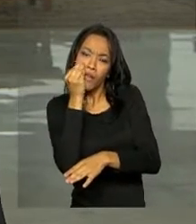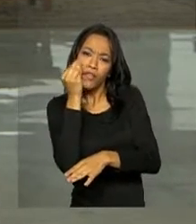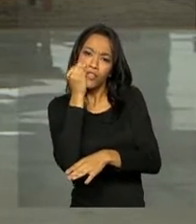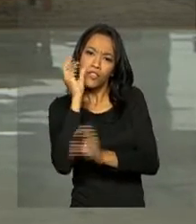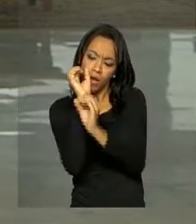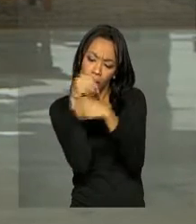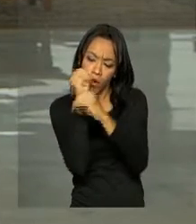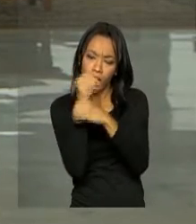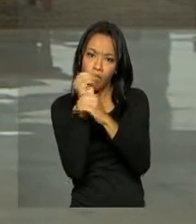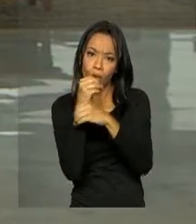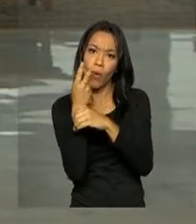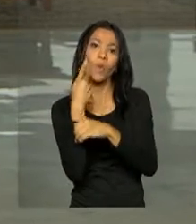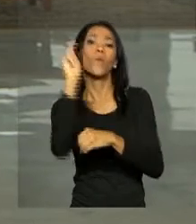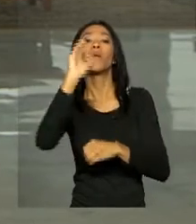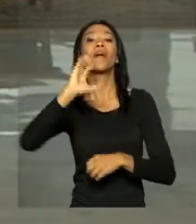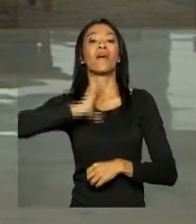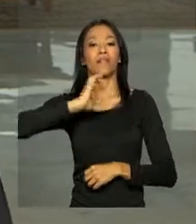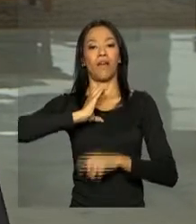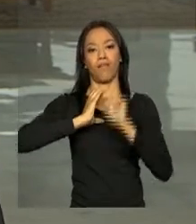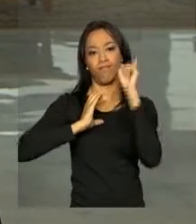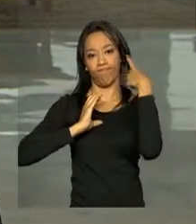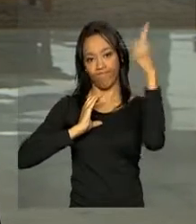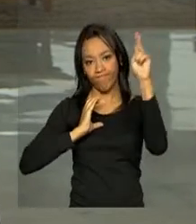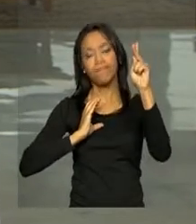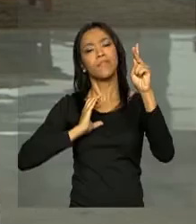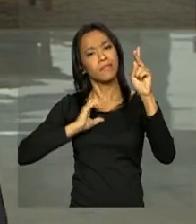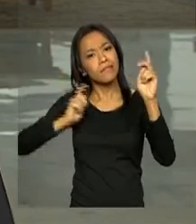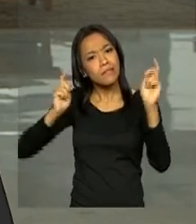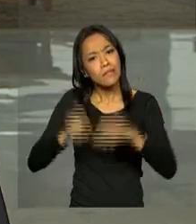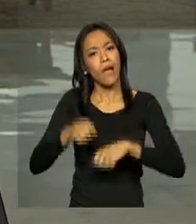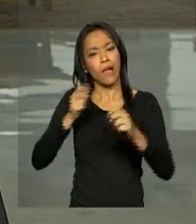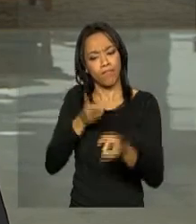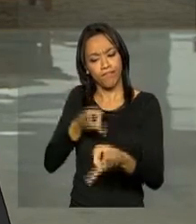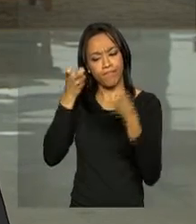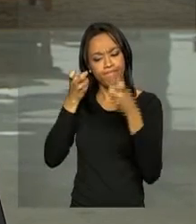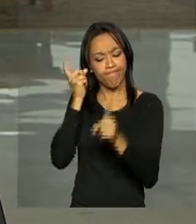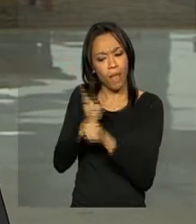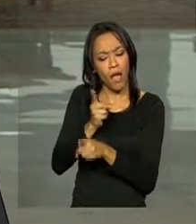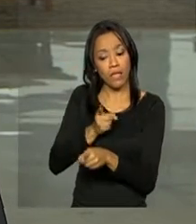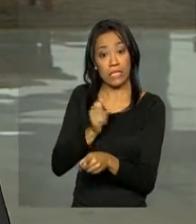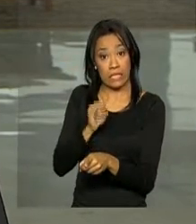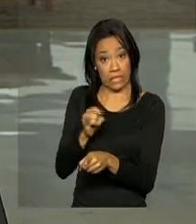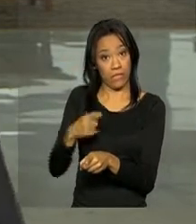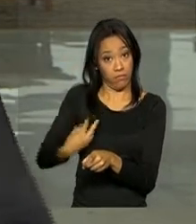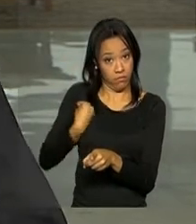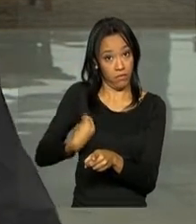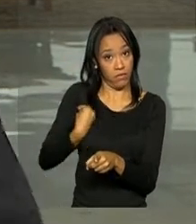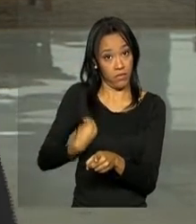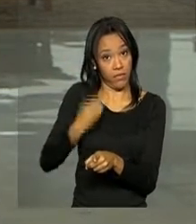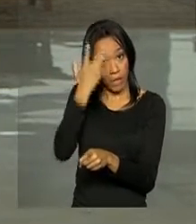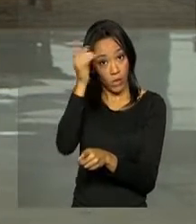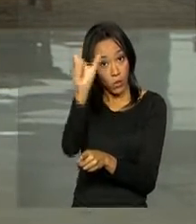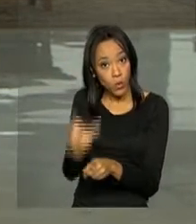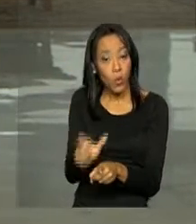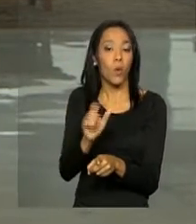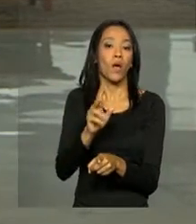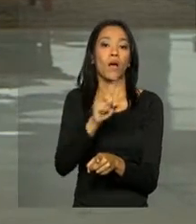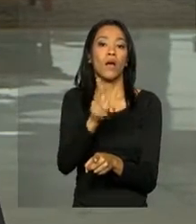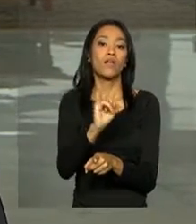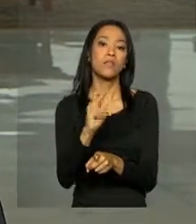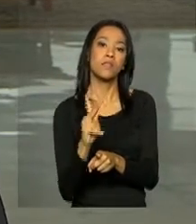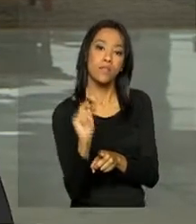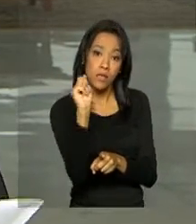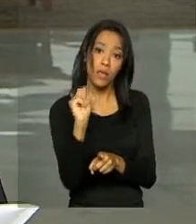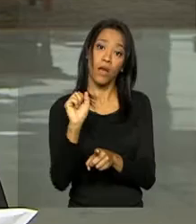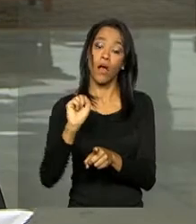laboratório canadense, é capaz de identificar se o paciente teve o zika vírus, mesmo após a eliminação do